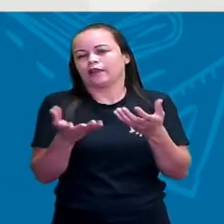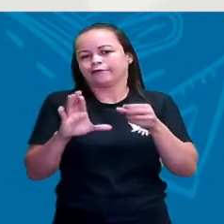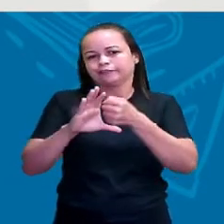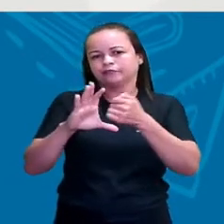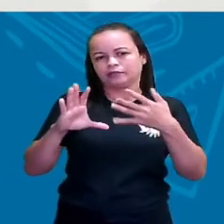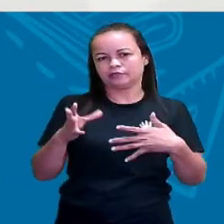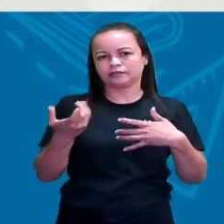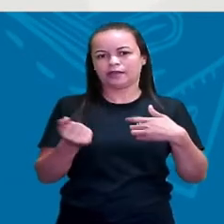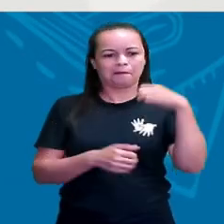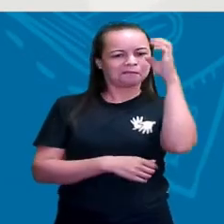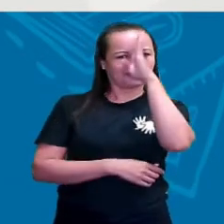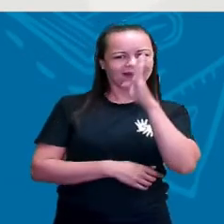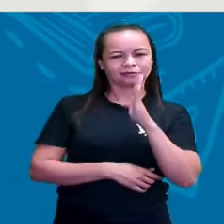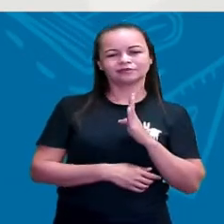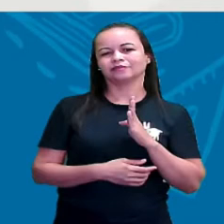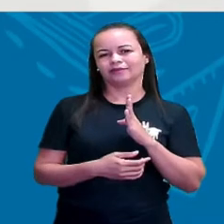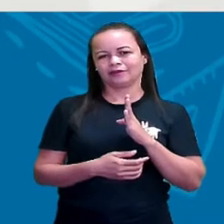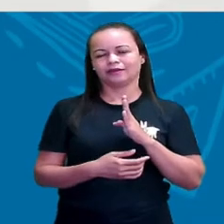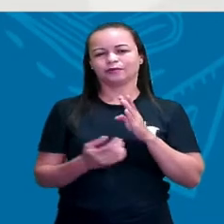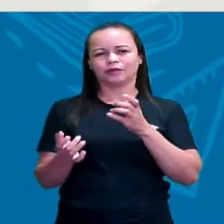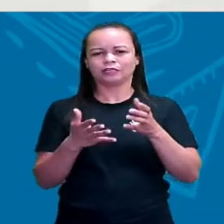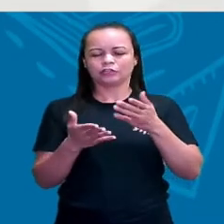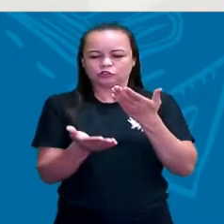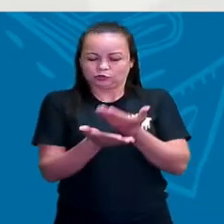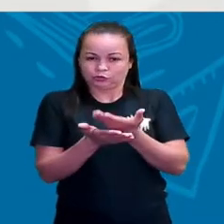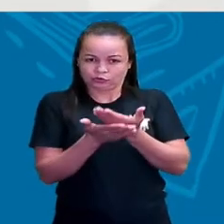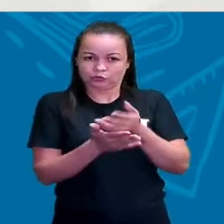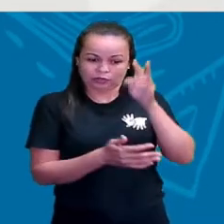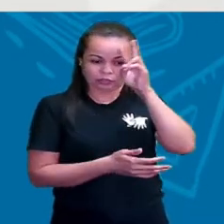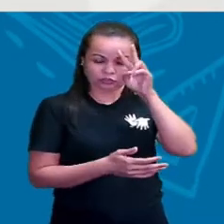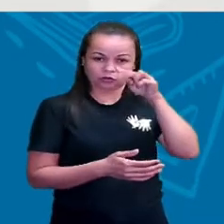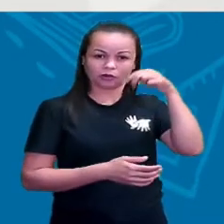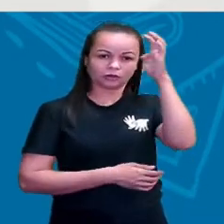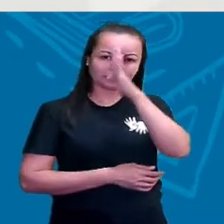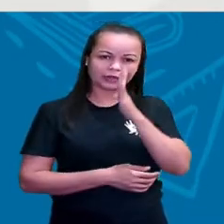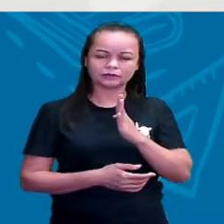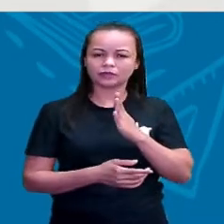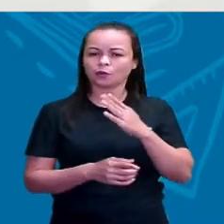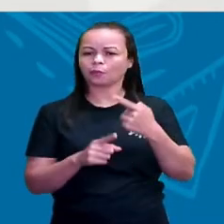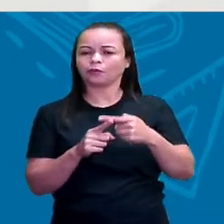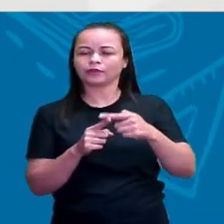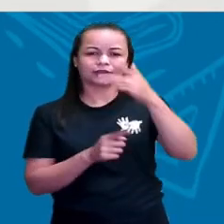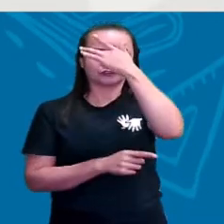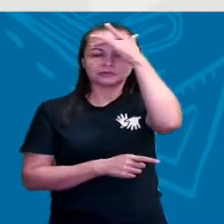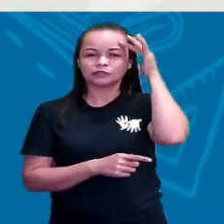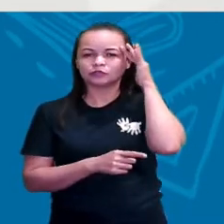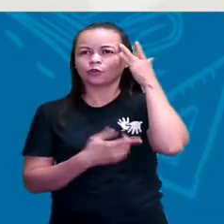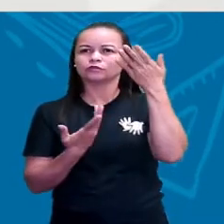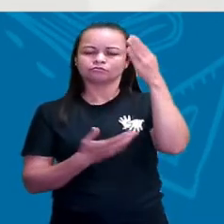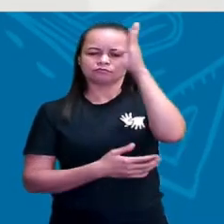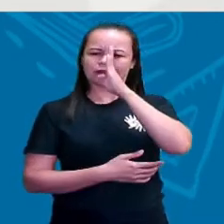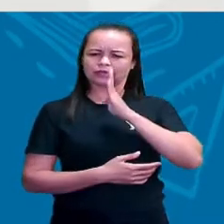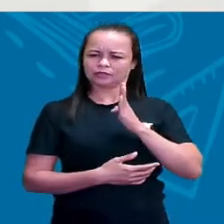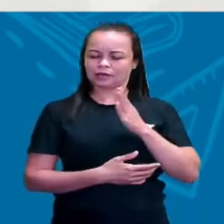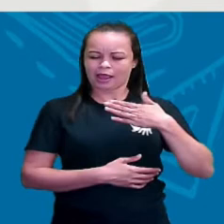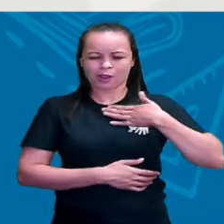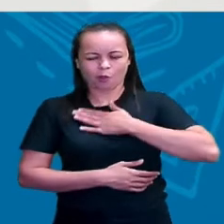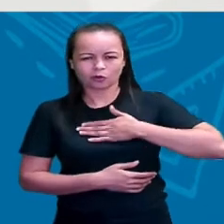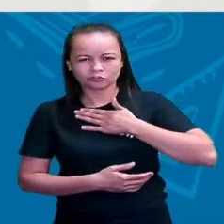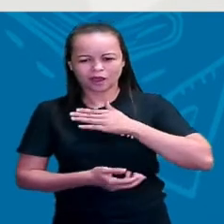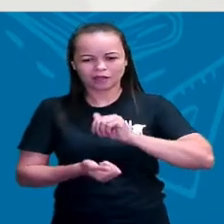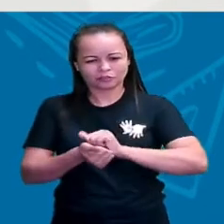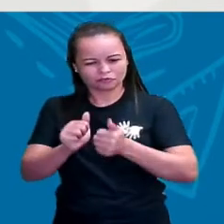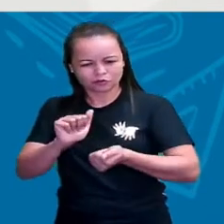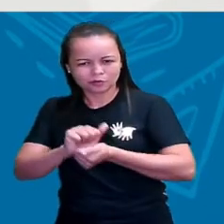por exemplo. E quando a gente estuda a história do Brasil, a gente vai entender o porquê que as pessoas pensam que ser brasileiro é gostar de gostar